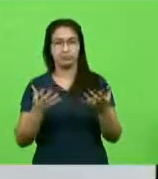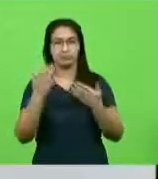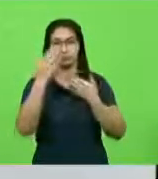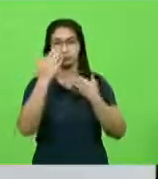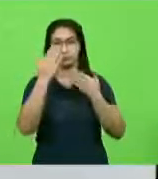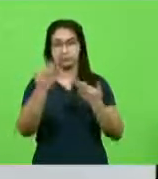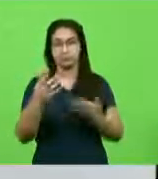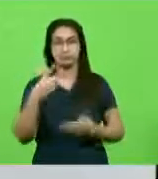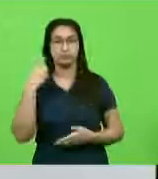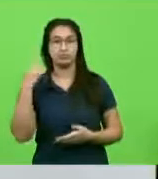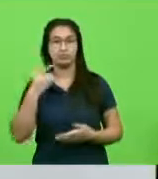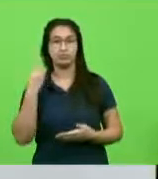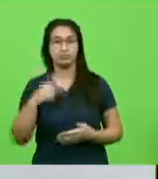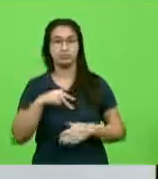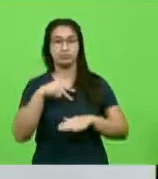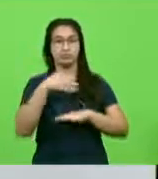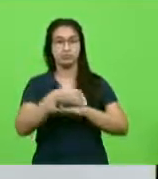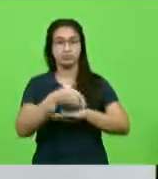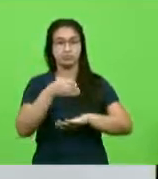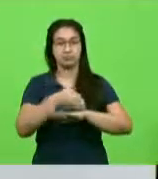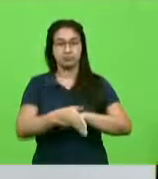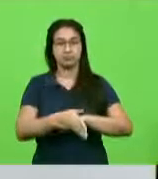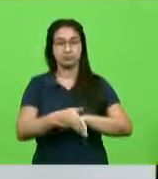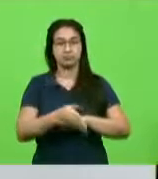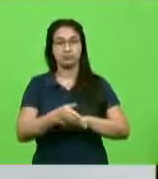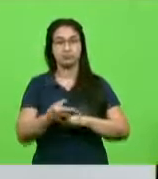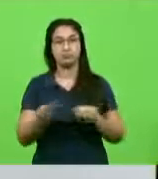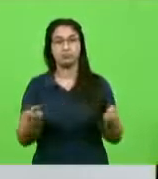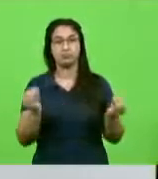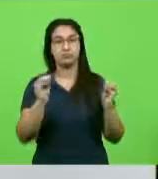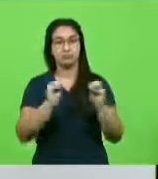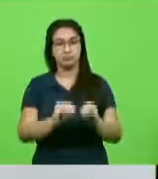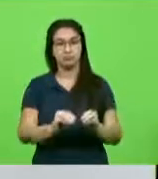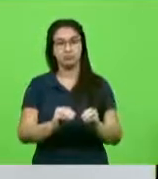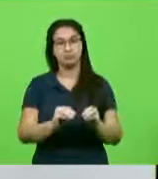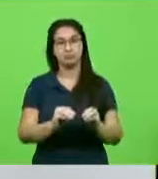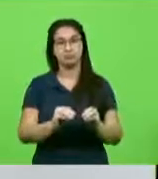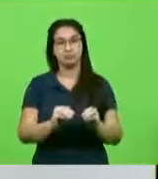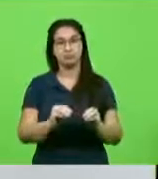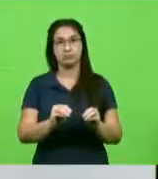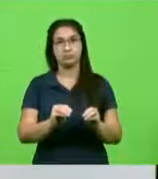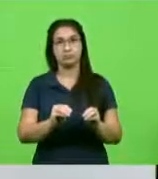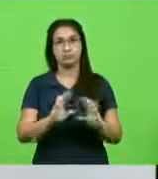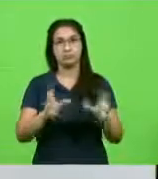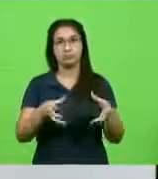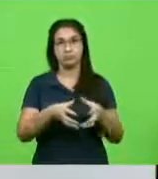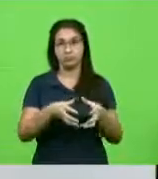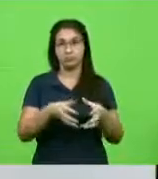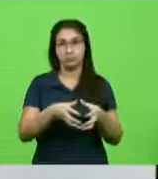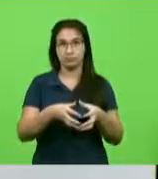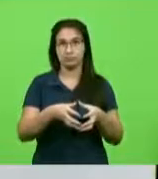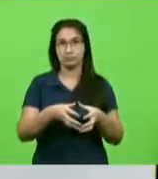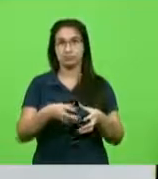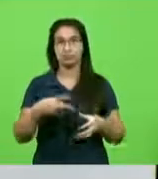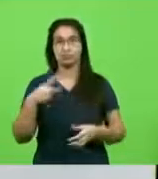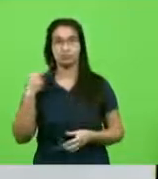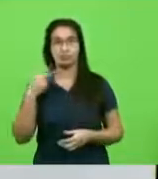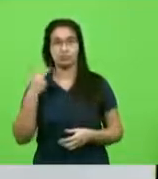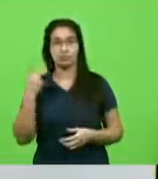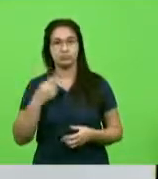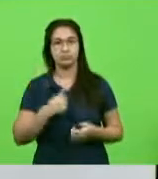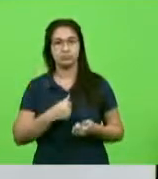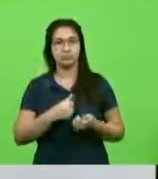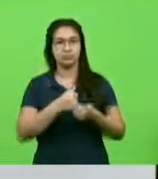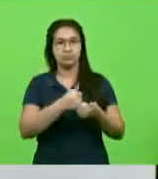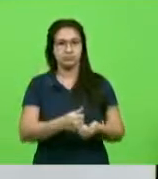agradecer aos deputados que participaram ontem da instalação da Frente Parlamentar, que vai acompanhar as questões de mortes